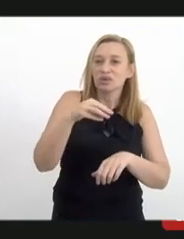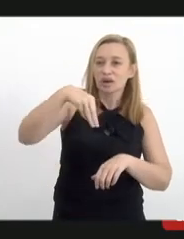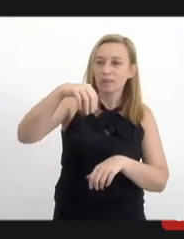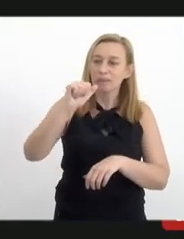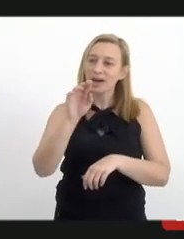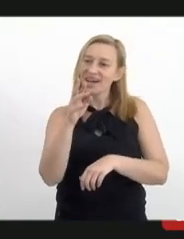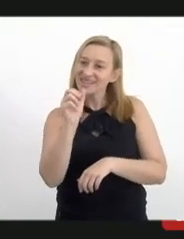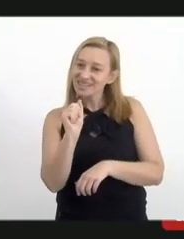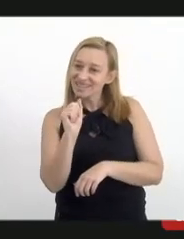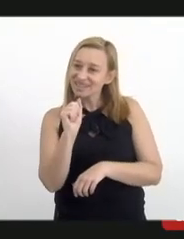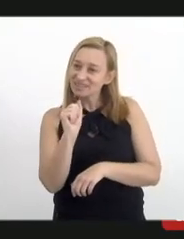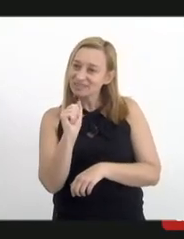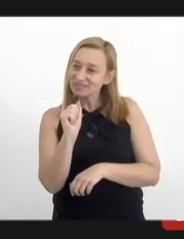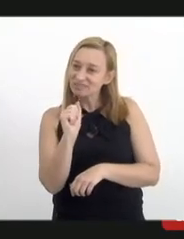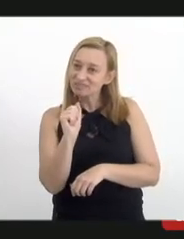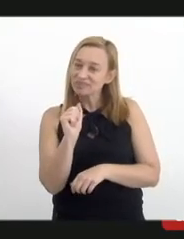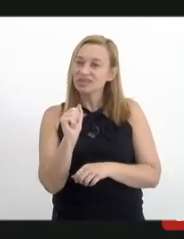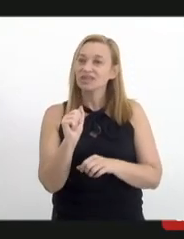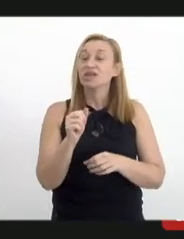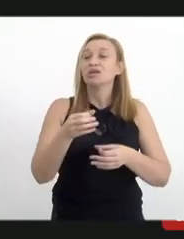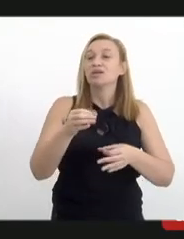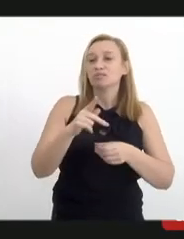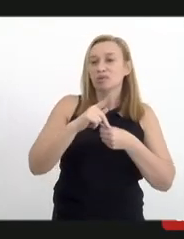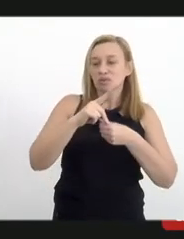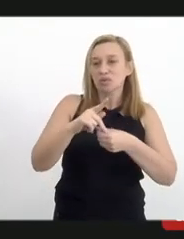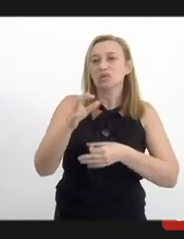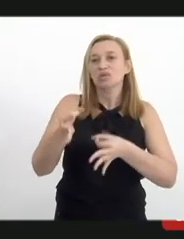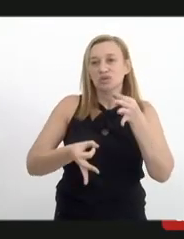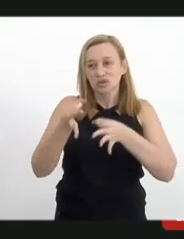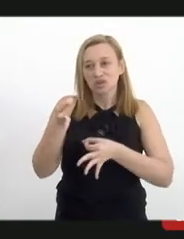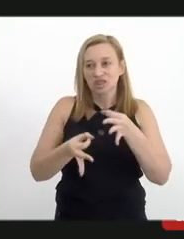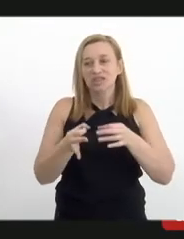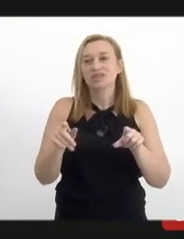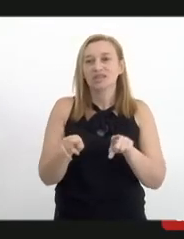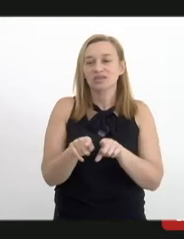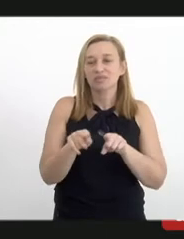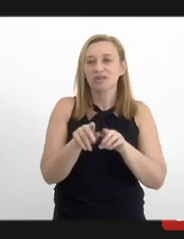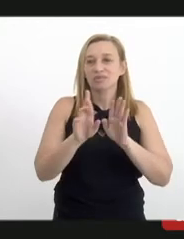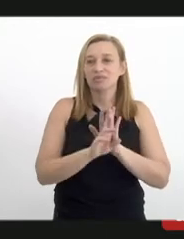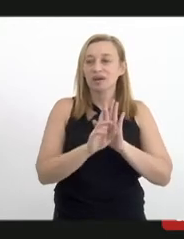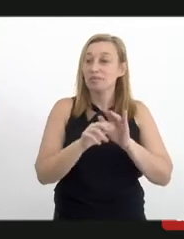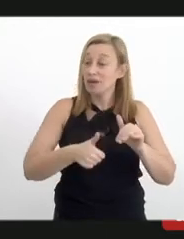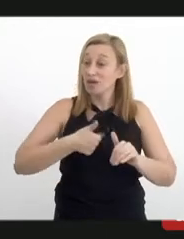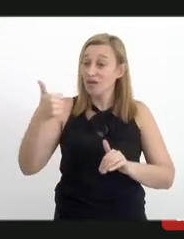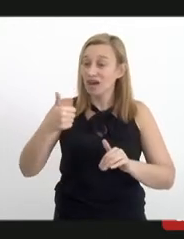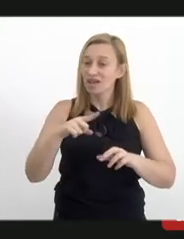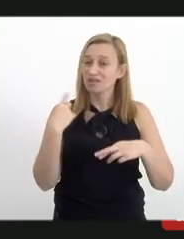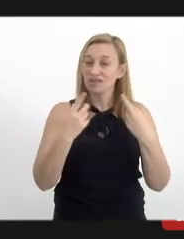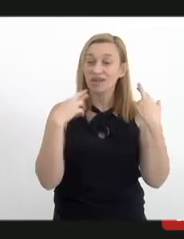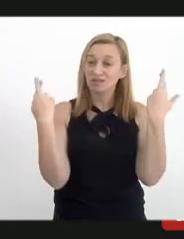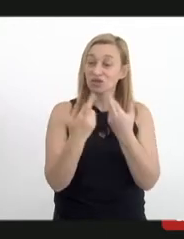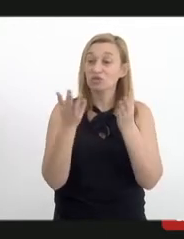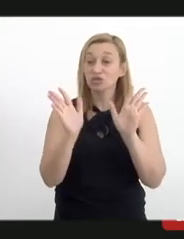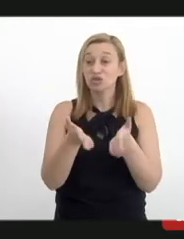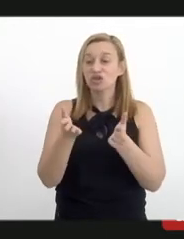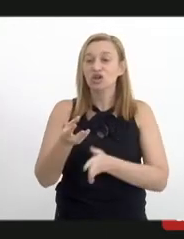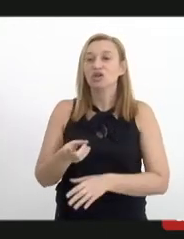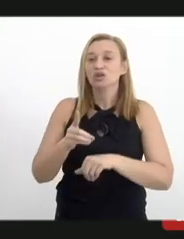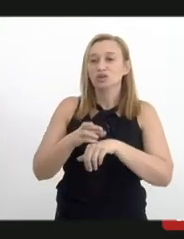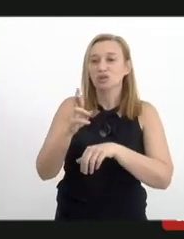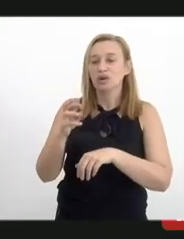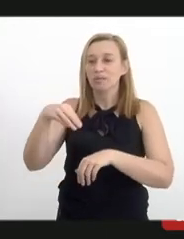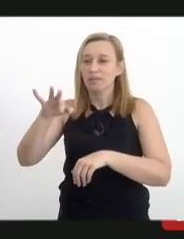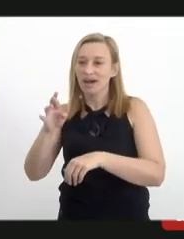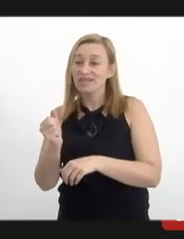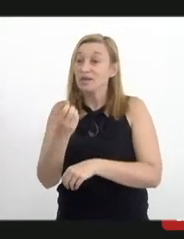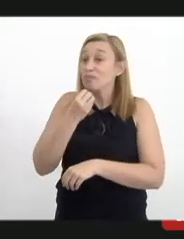Lustosa, que é promotora de Justiça também para embrientar a nossa audiência no dia de hoje. Doutora Márcia, bom dia, obrigado